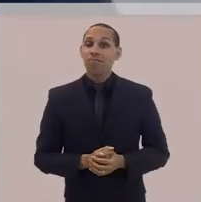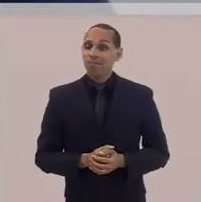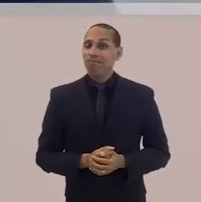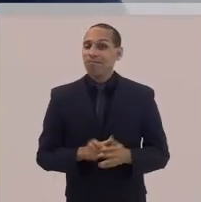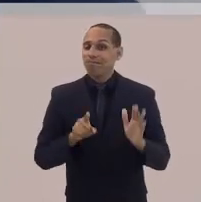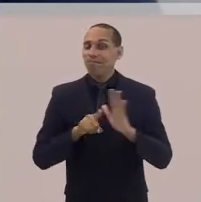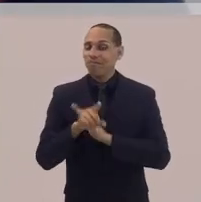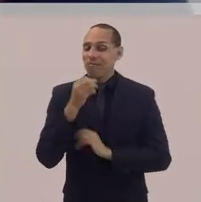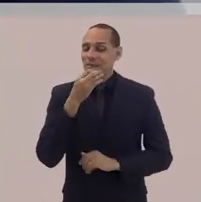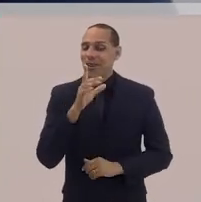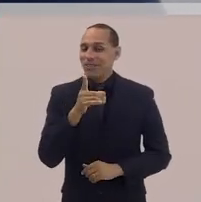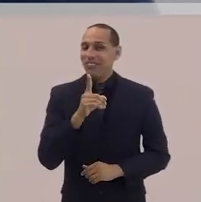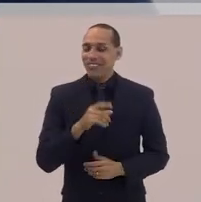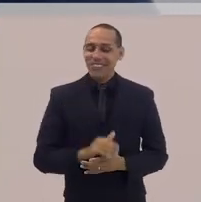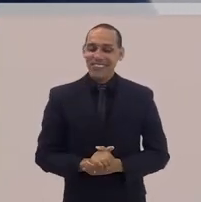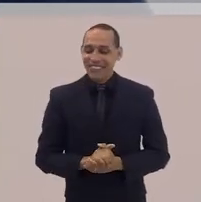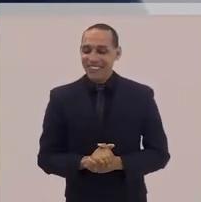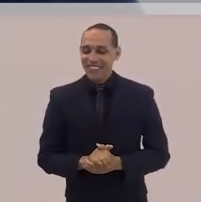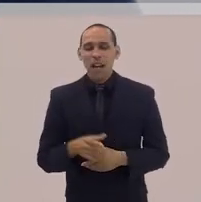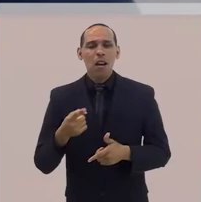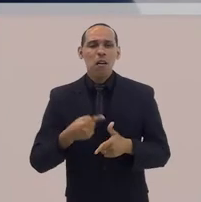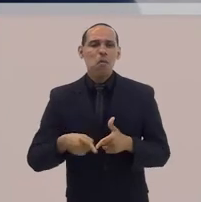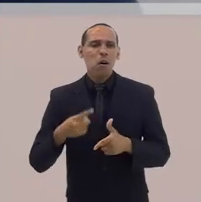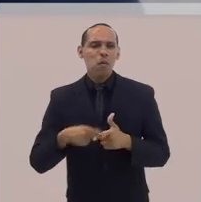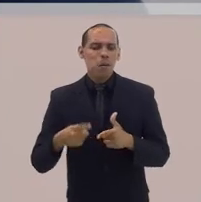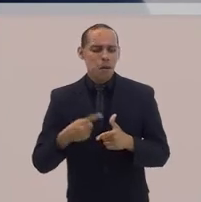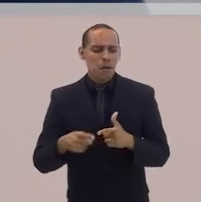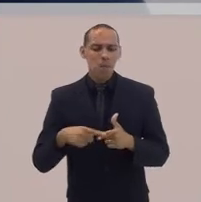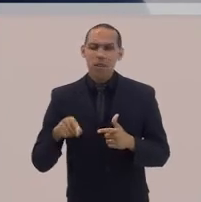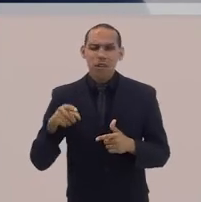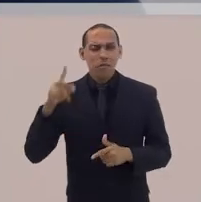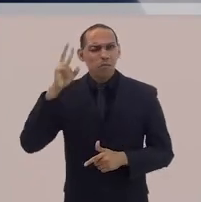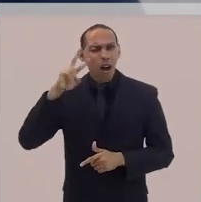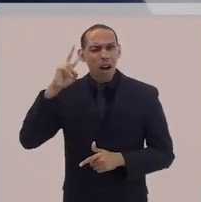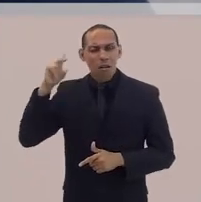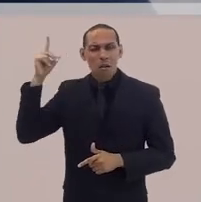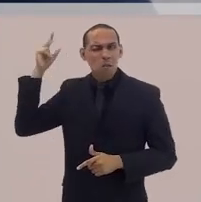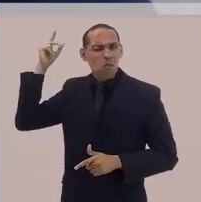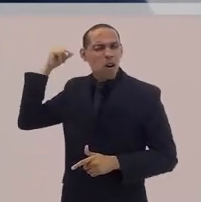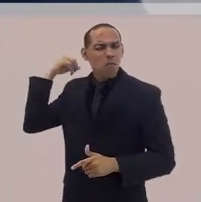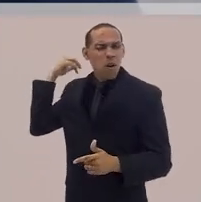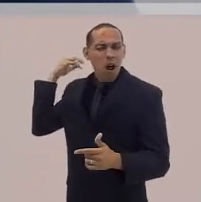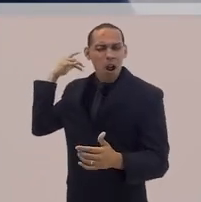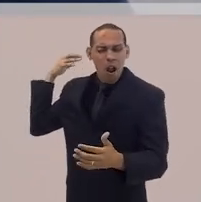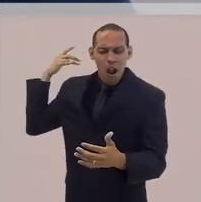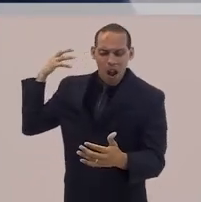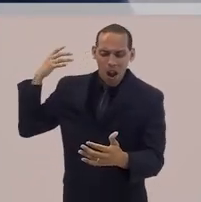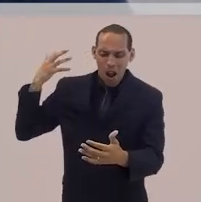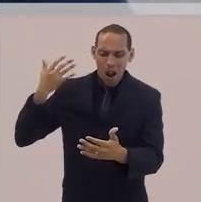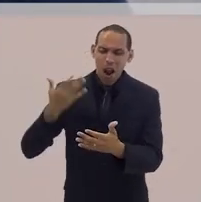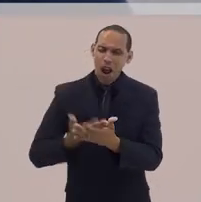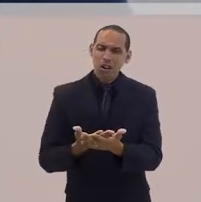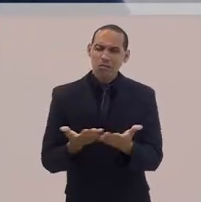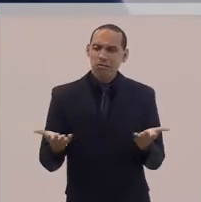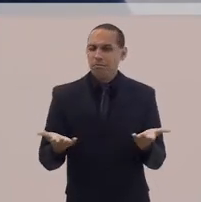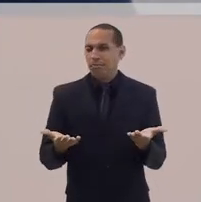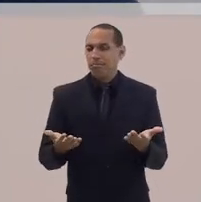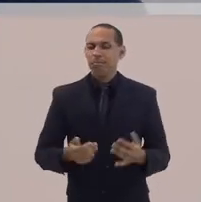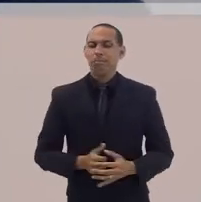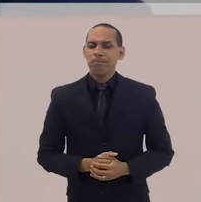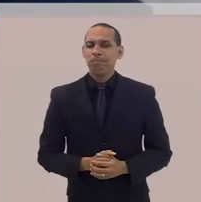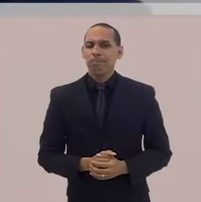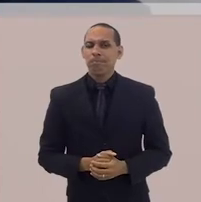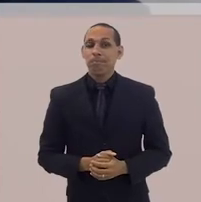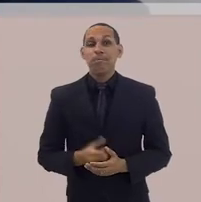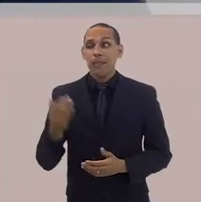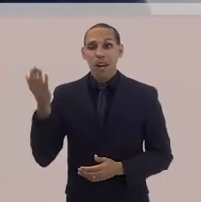Boa pergunta, viu, Natália? Esse problema é histórico, já vem, assim, de muito